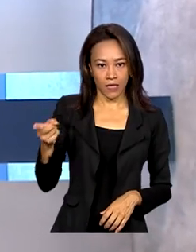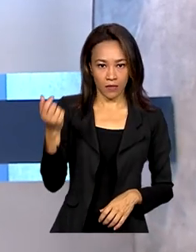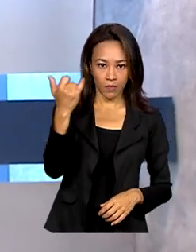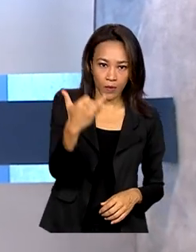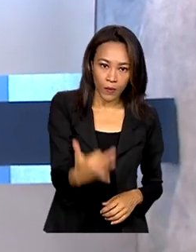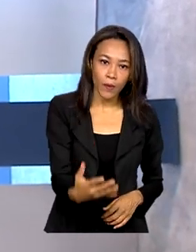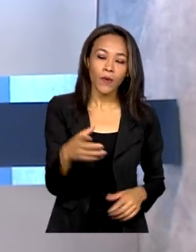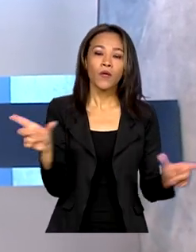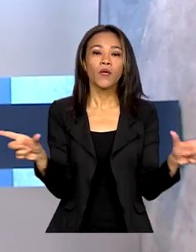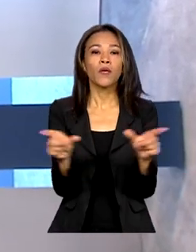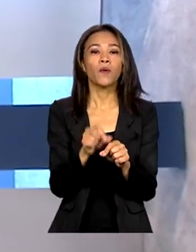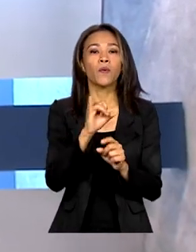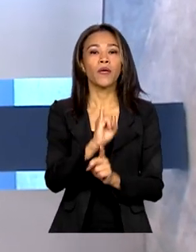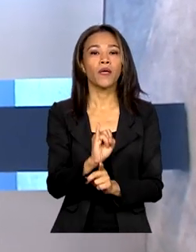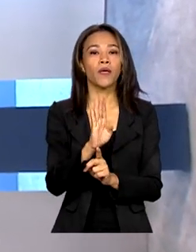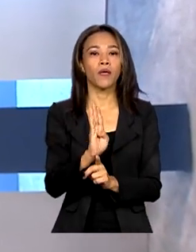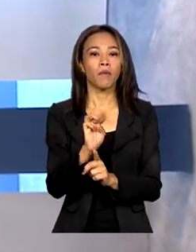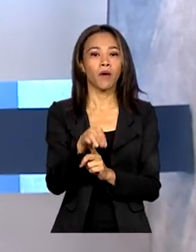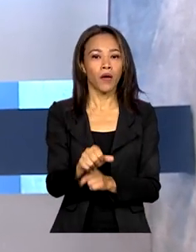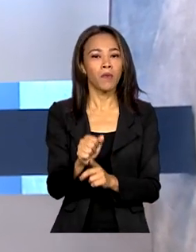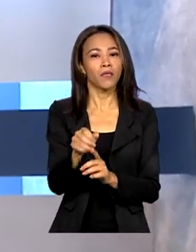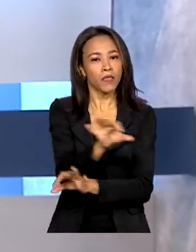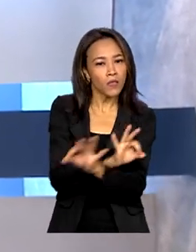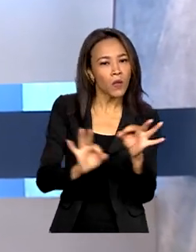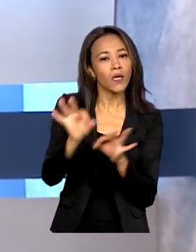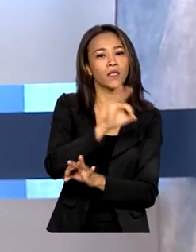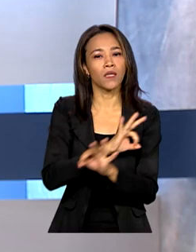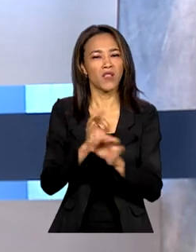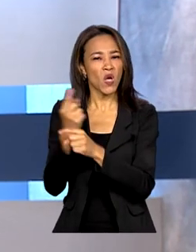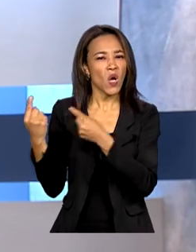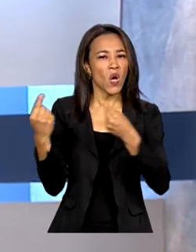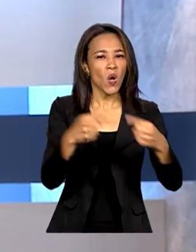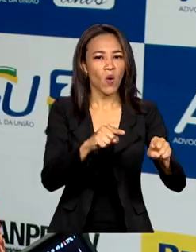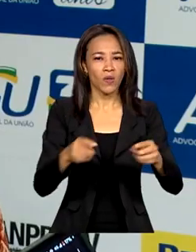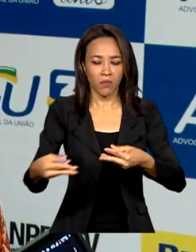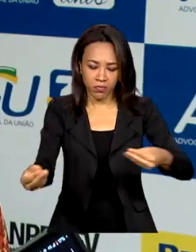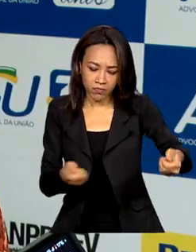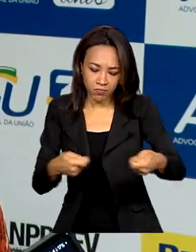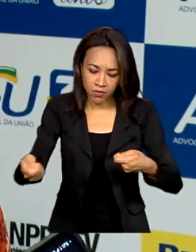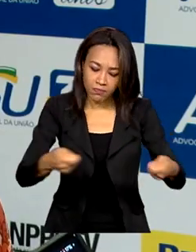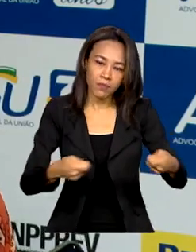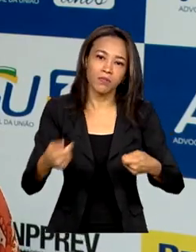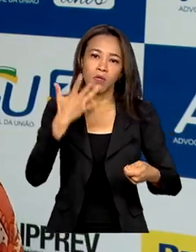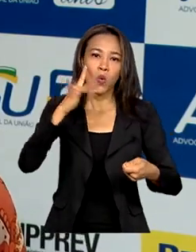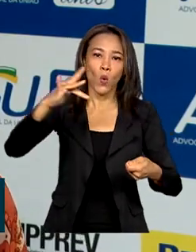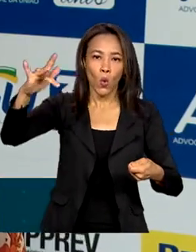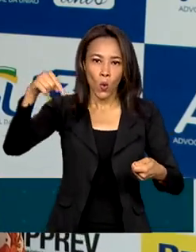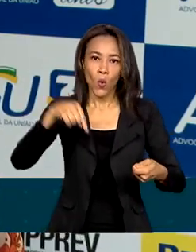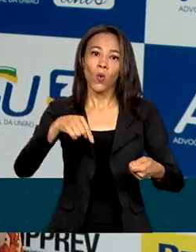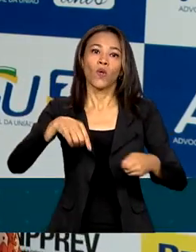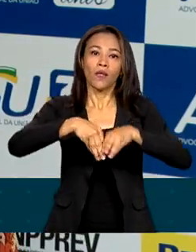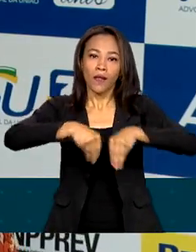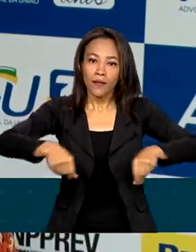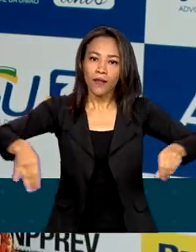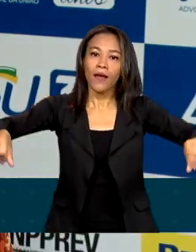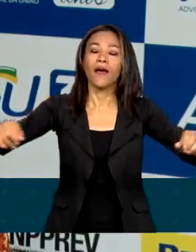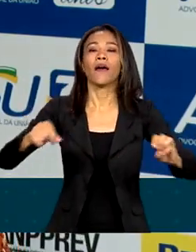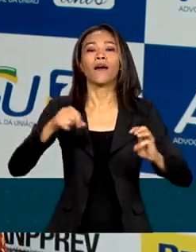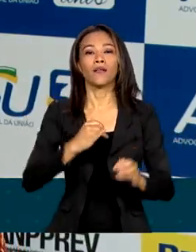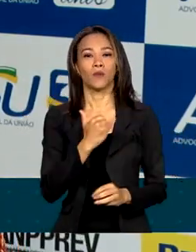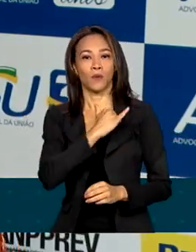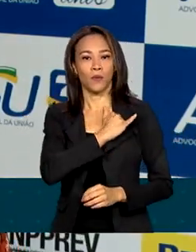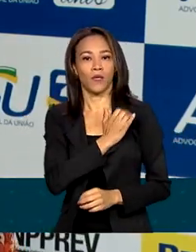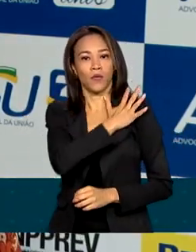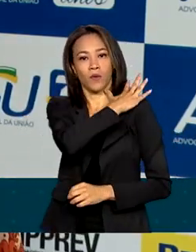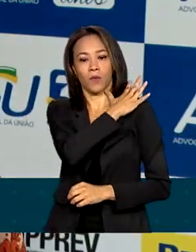sendo recompostas e combatem o garimpo ilegal no território Yanomami. Lá na terra indígena Yanomami,